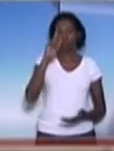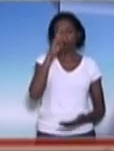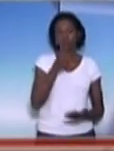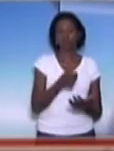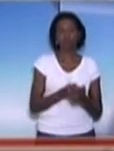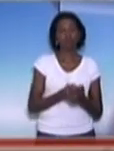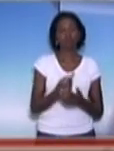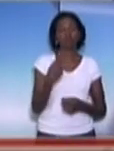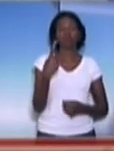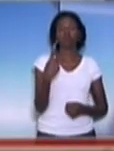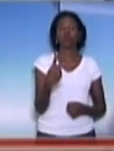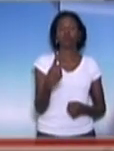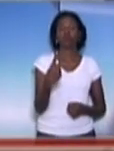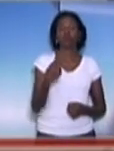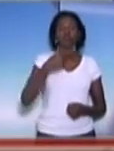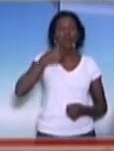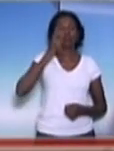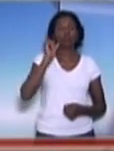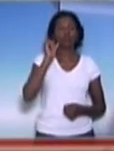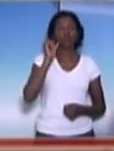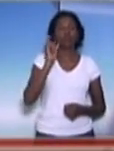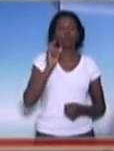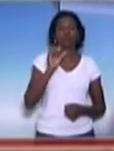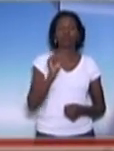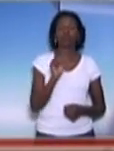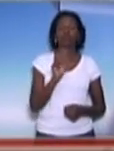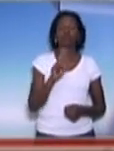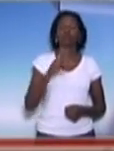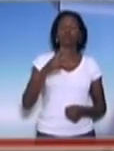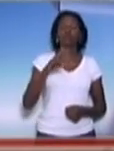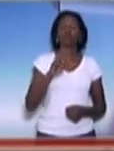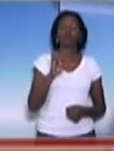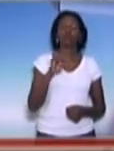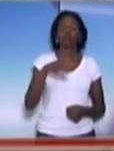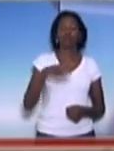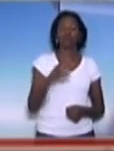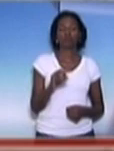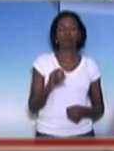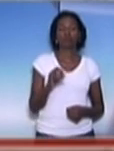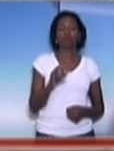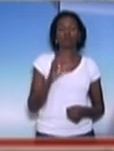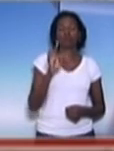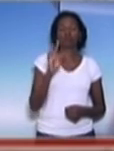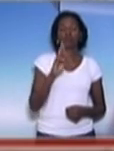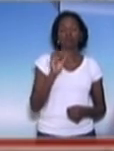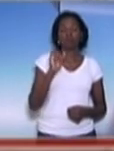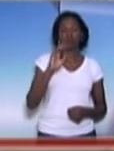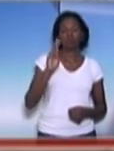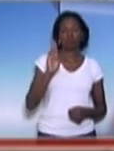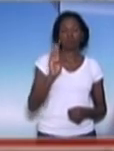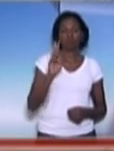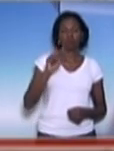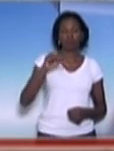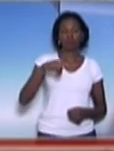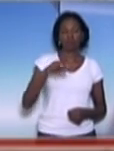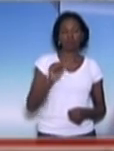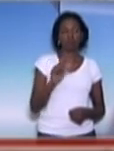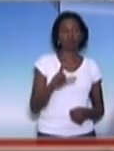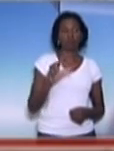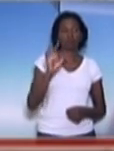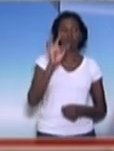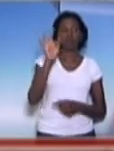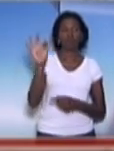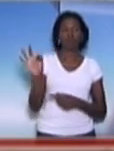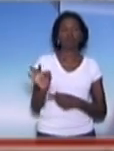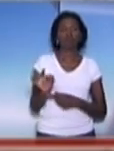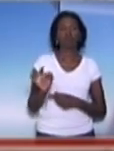decisão que foi tomada na data de ontem pelo Supremo Tribunal Federal. Supremo Tribunal Federal, ontem,